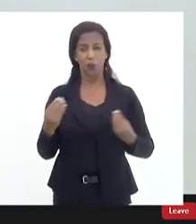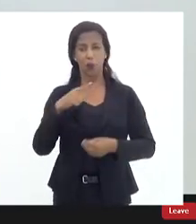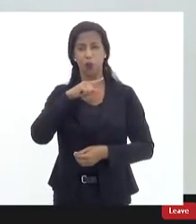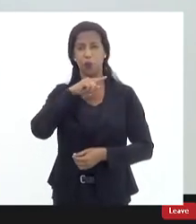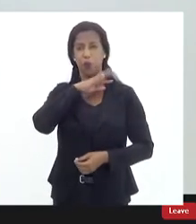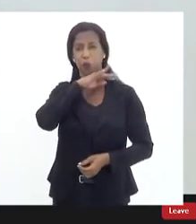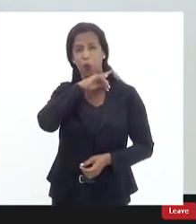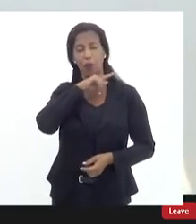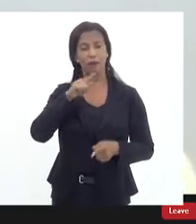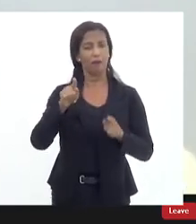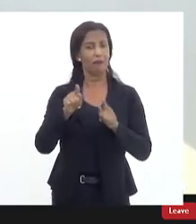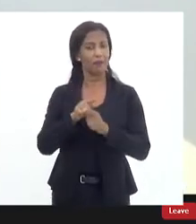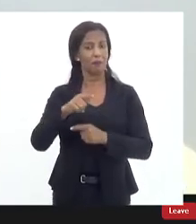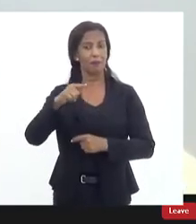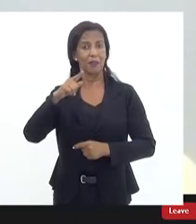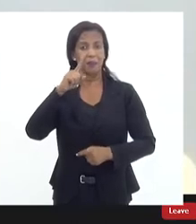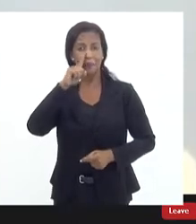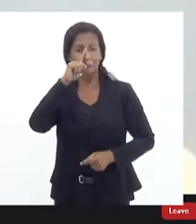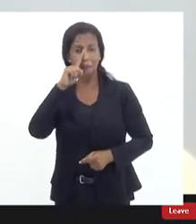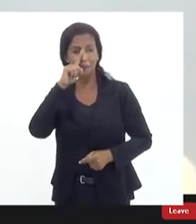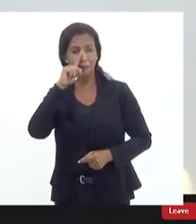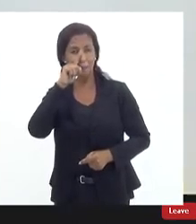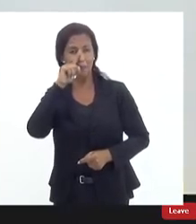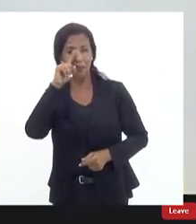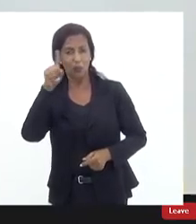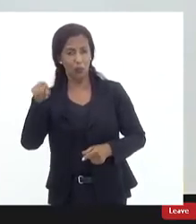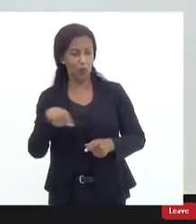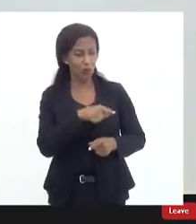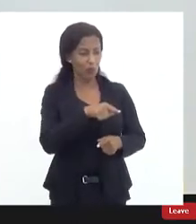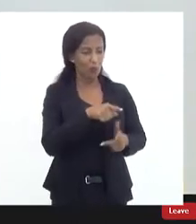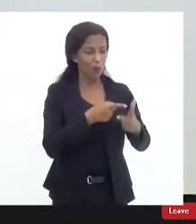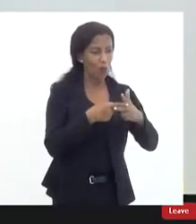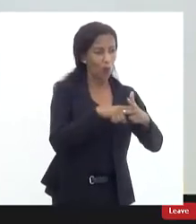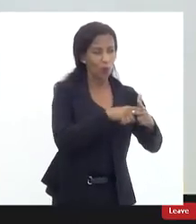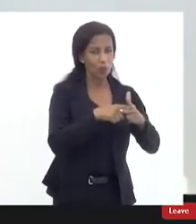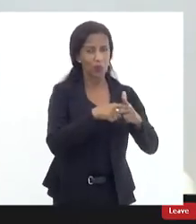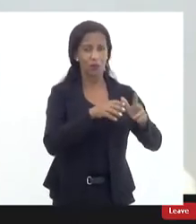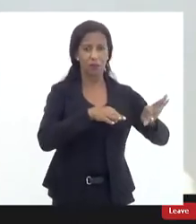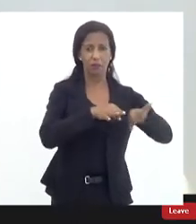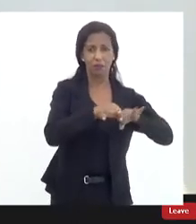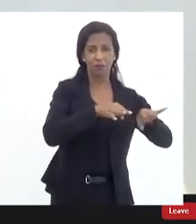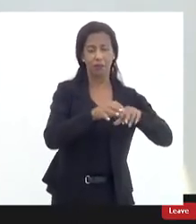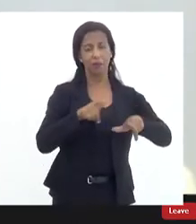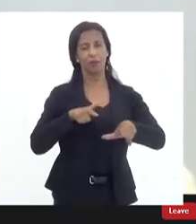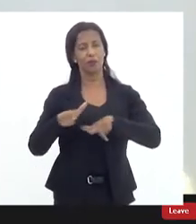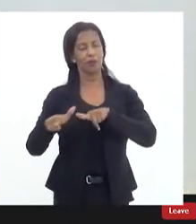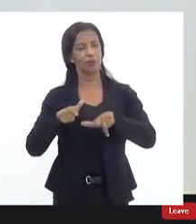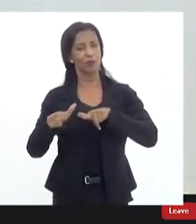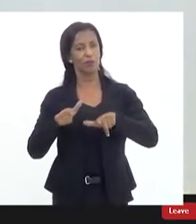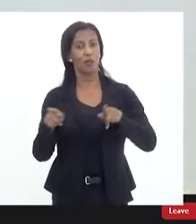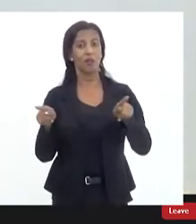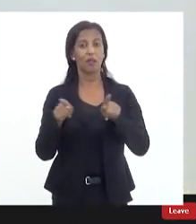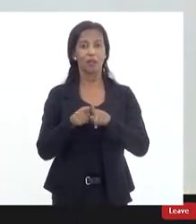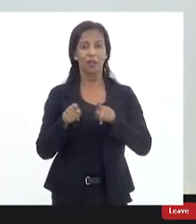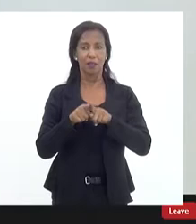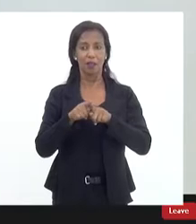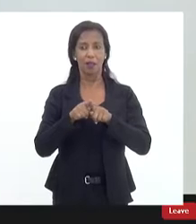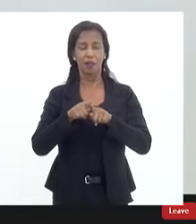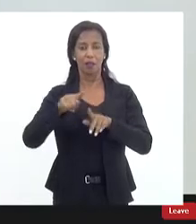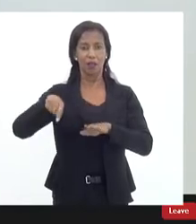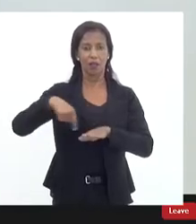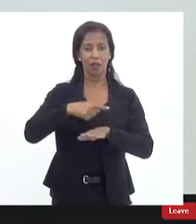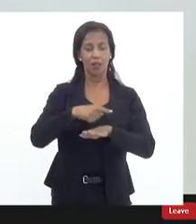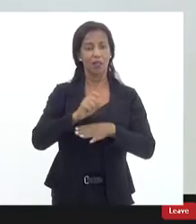perigoso para o incremento para aperfeiçoamento e para a manutenção dos serviços inclusive dos serviços que envolvem o sistema